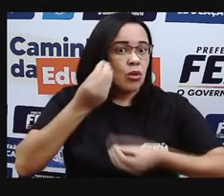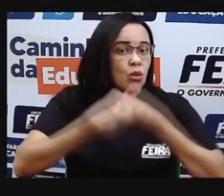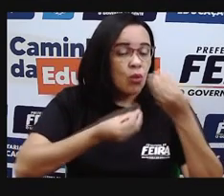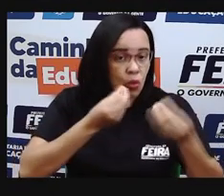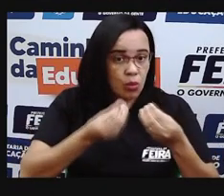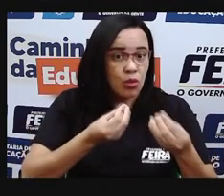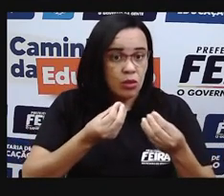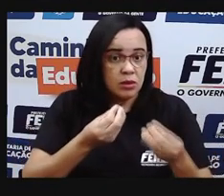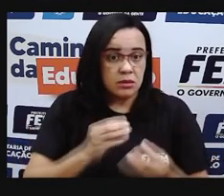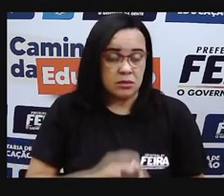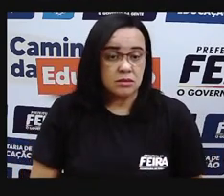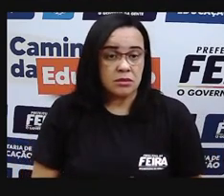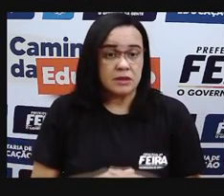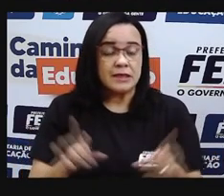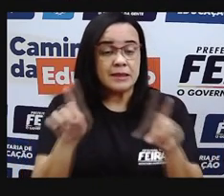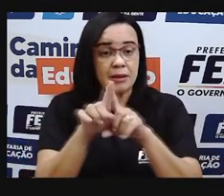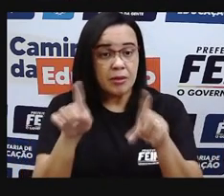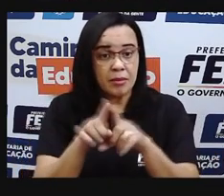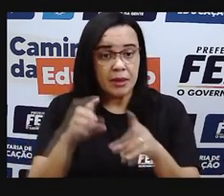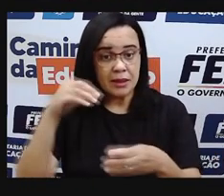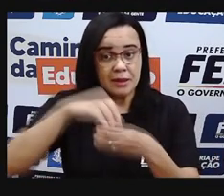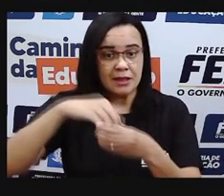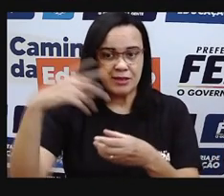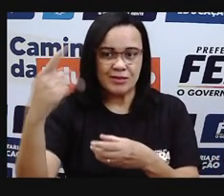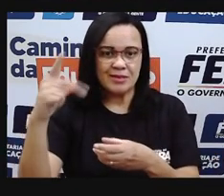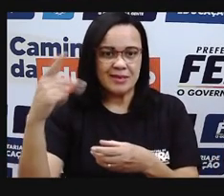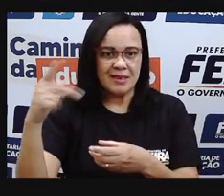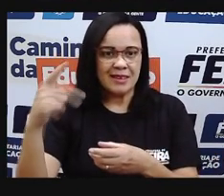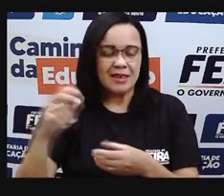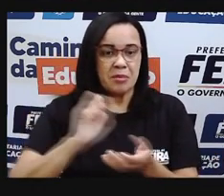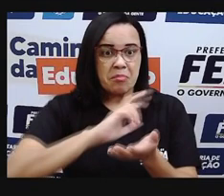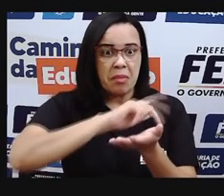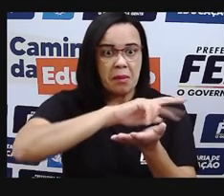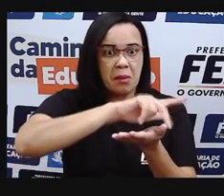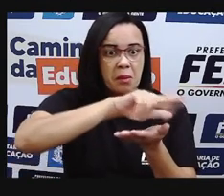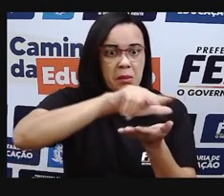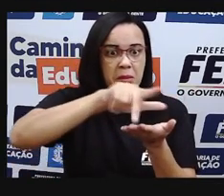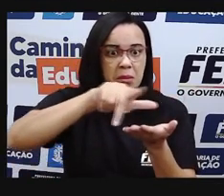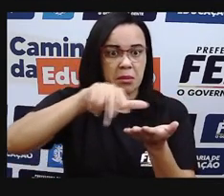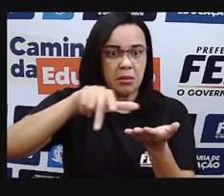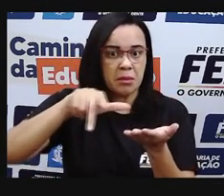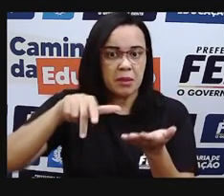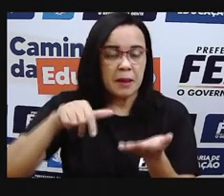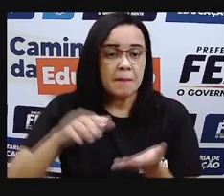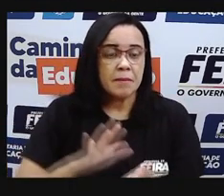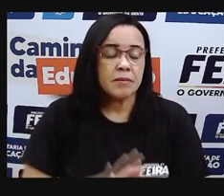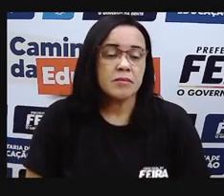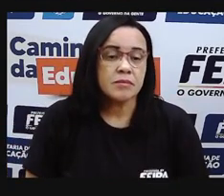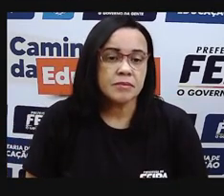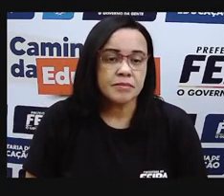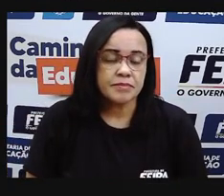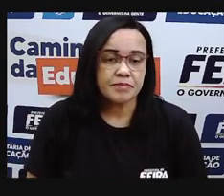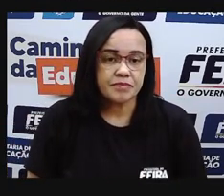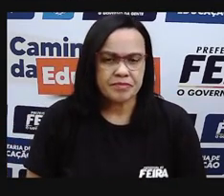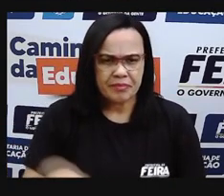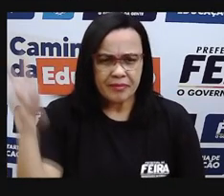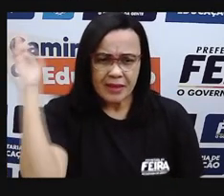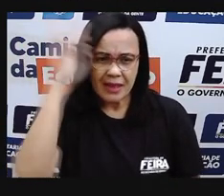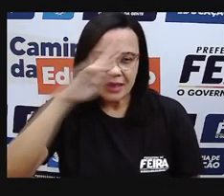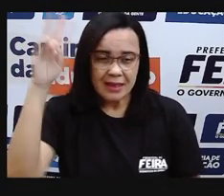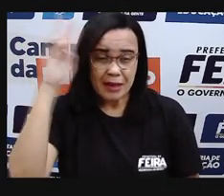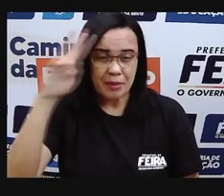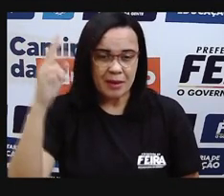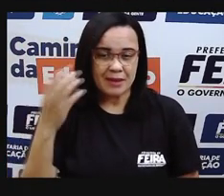e a fragmentação dos meteoritos. Então, o que são essas fragmentações dos meteoritos pró? Lembra da estrela